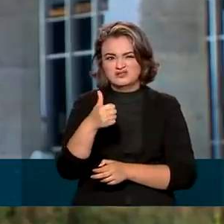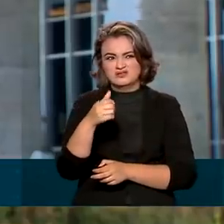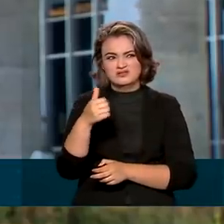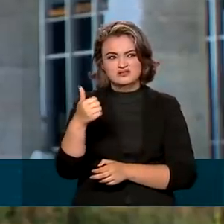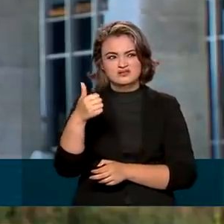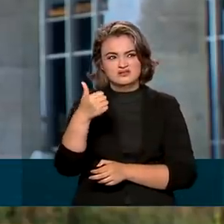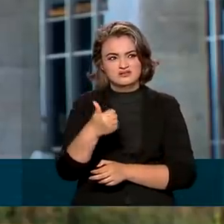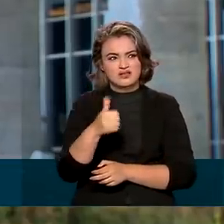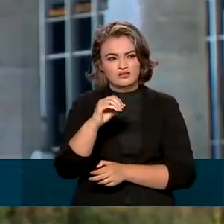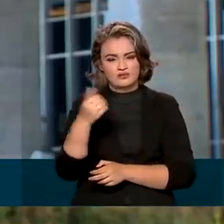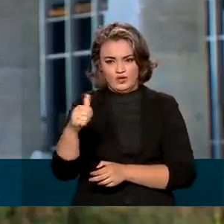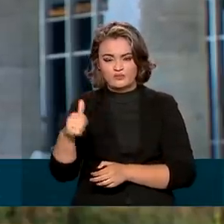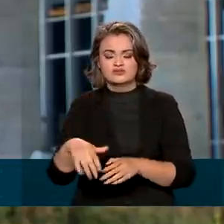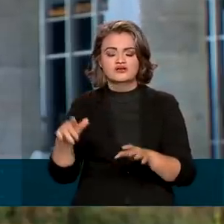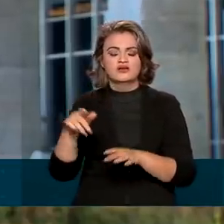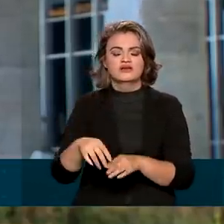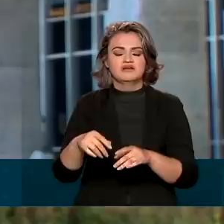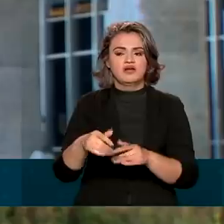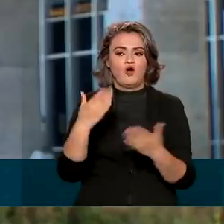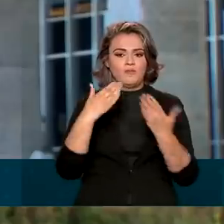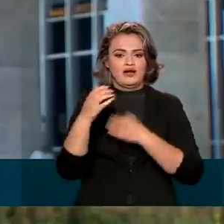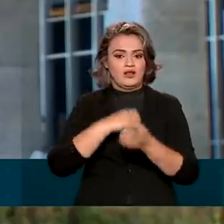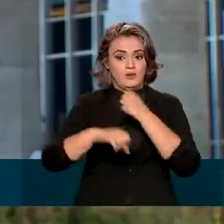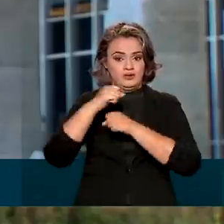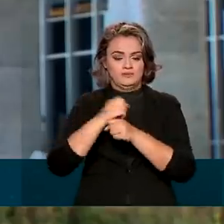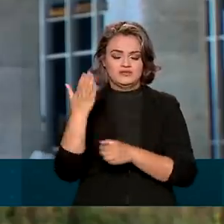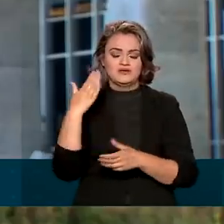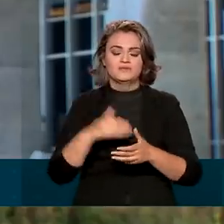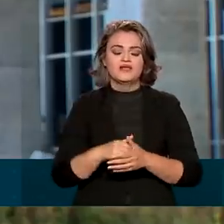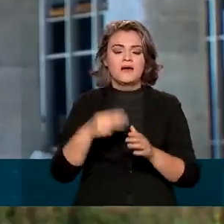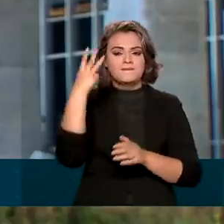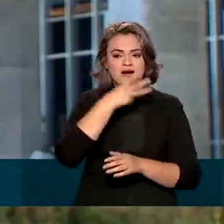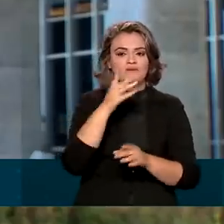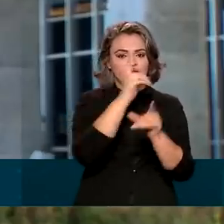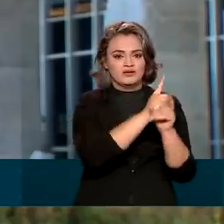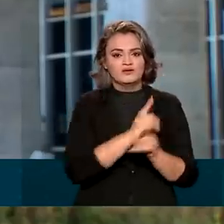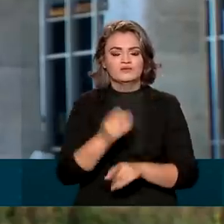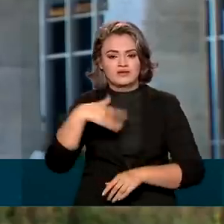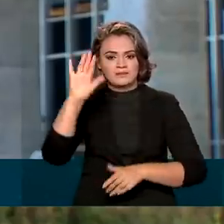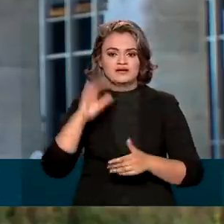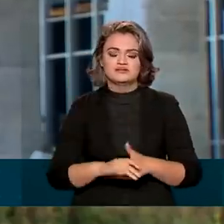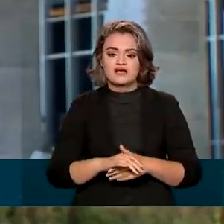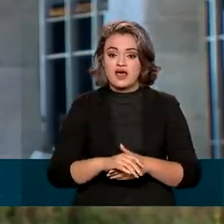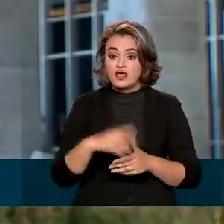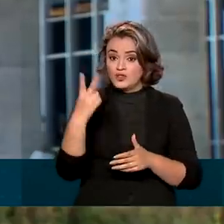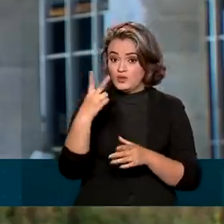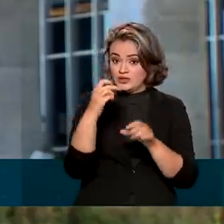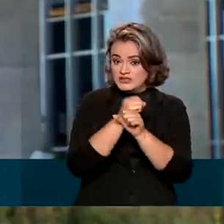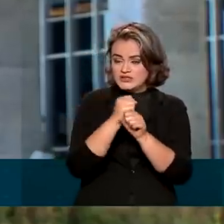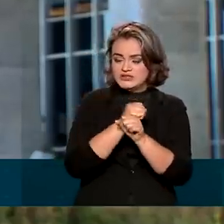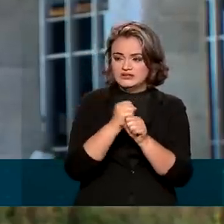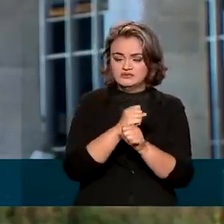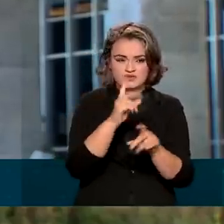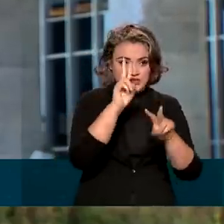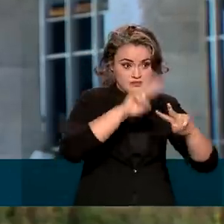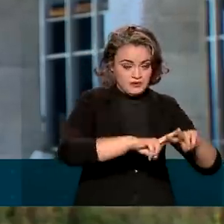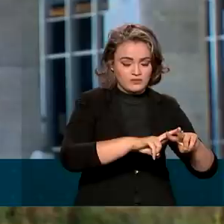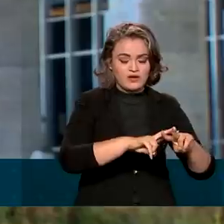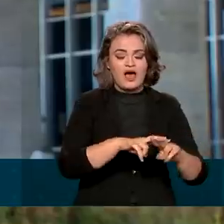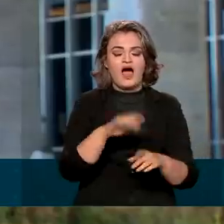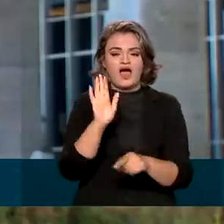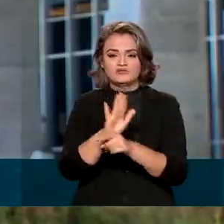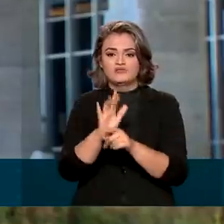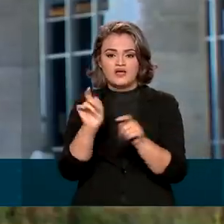meses anteriores. A maconha foi a droga mais apreendida. Em dois anos, foram evitados prejuízos de mais de 500